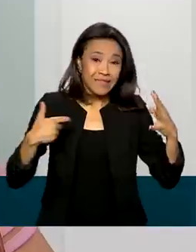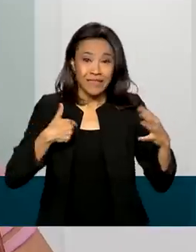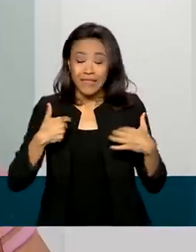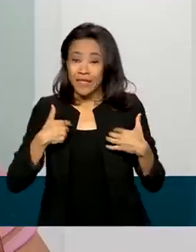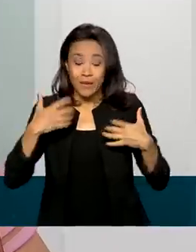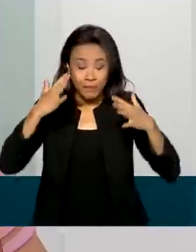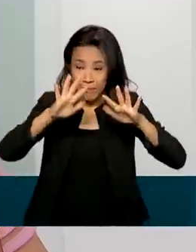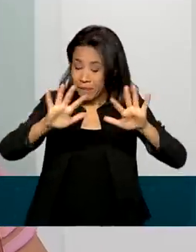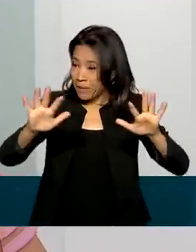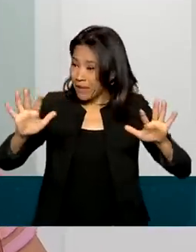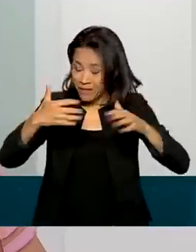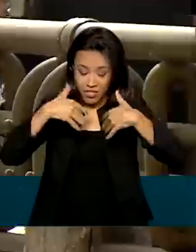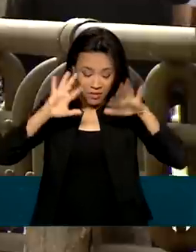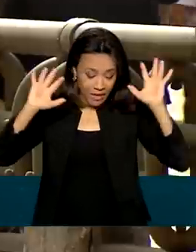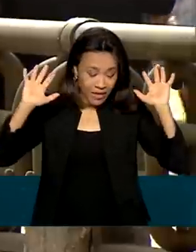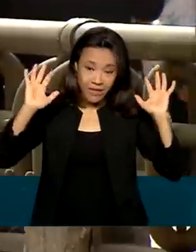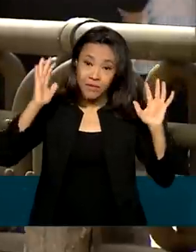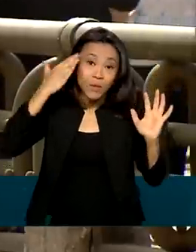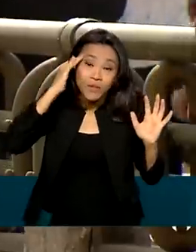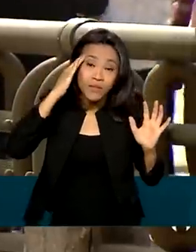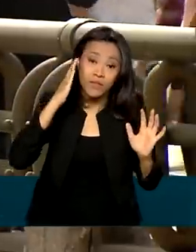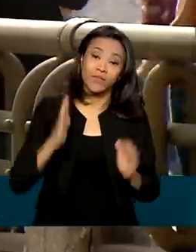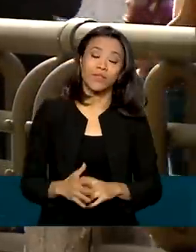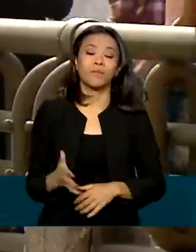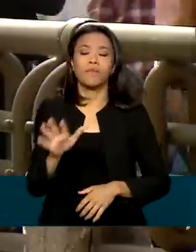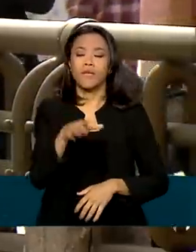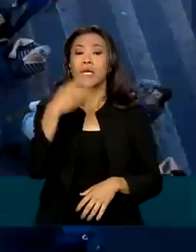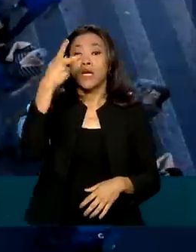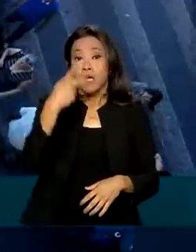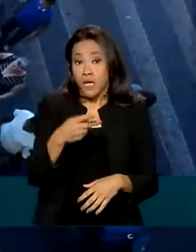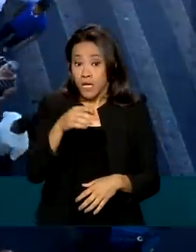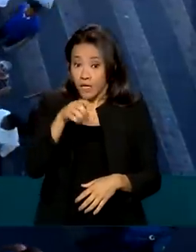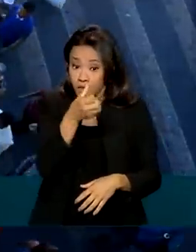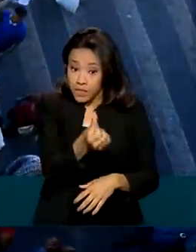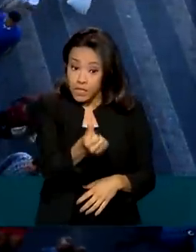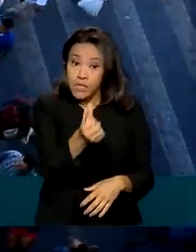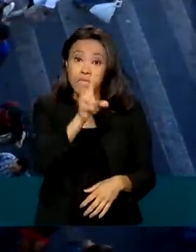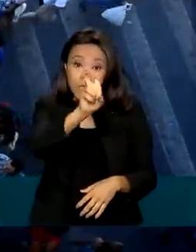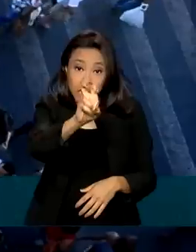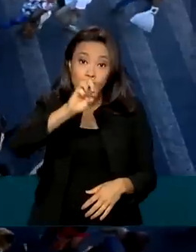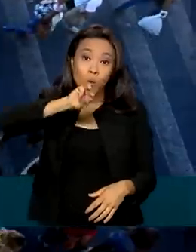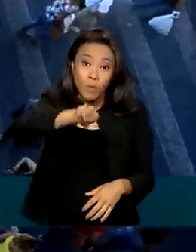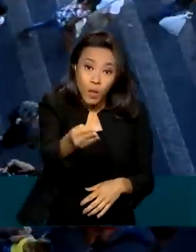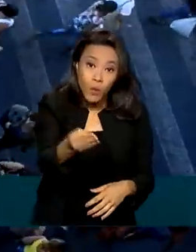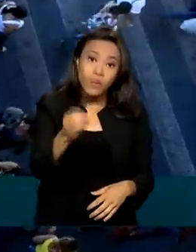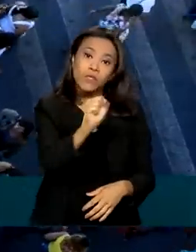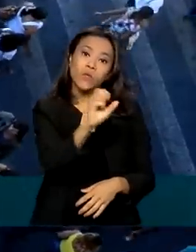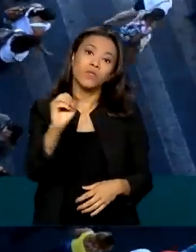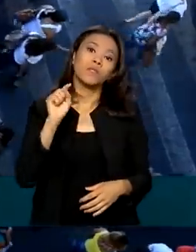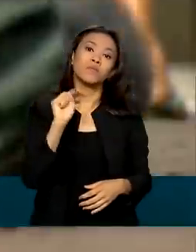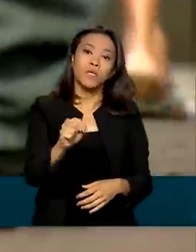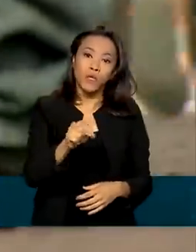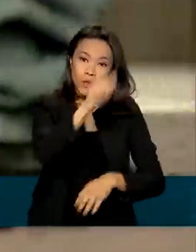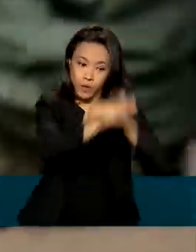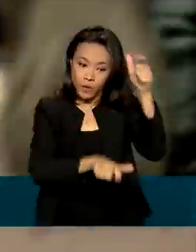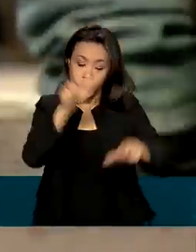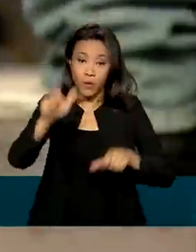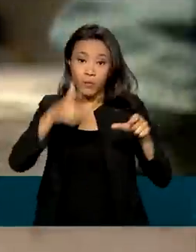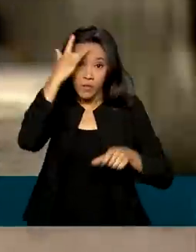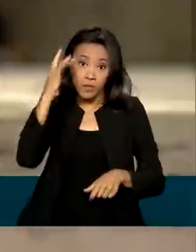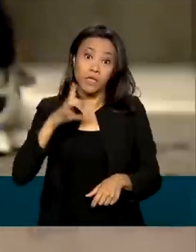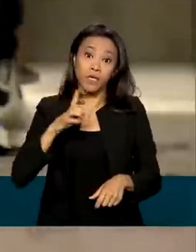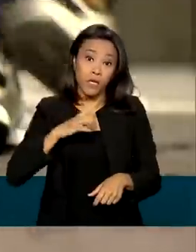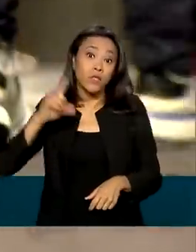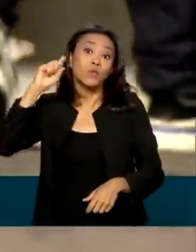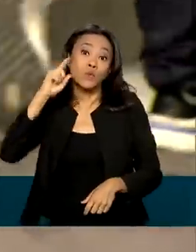falava, não, deixa pra lá, né? Existem aproximadamente 5 milhões e 800 mil brasileiros com surdez